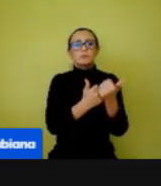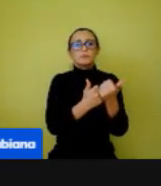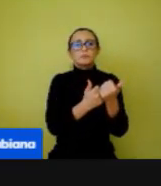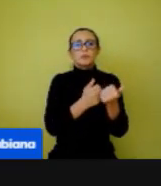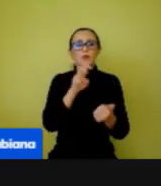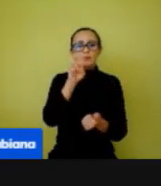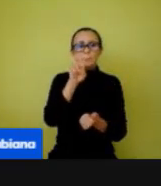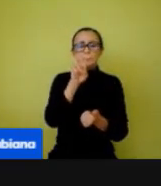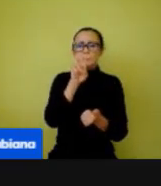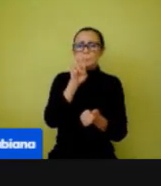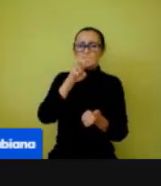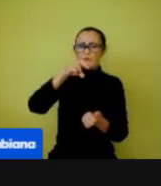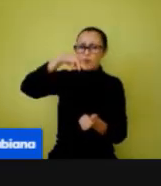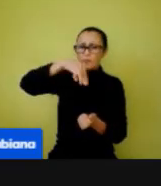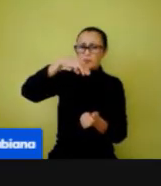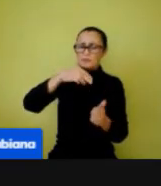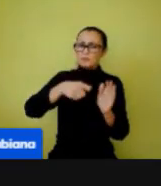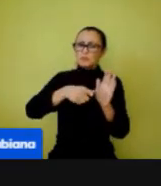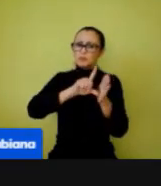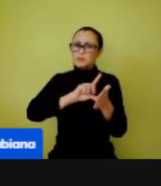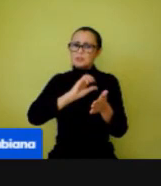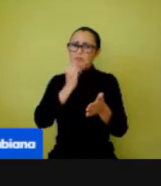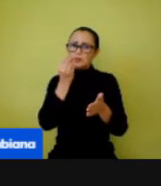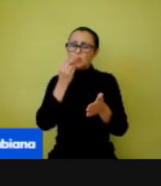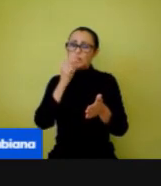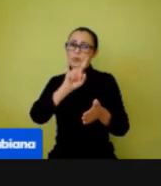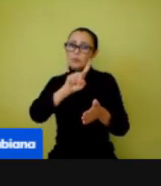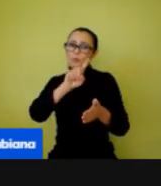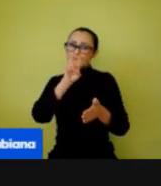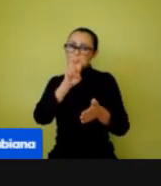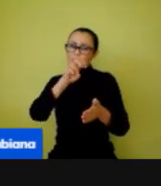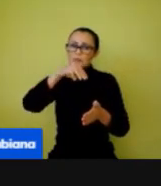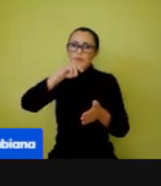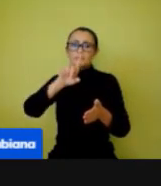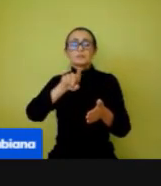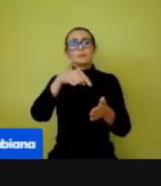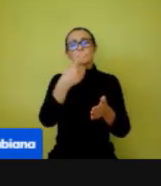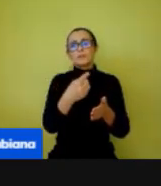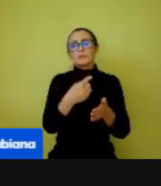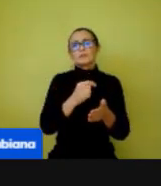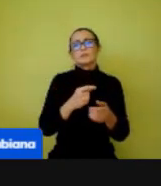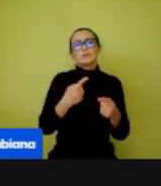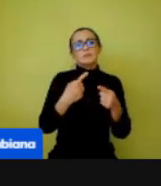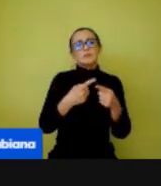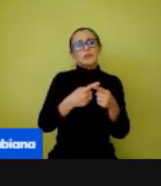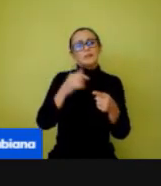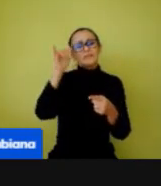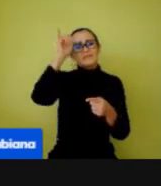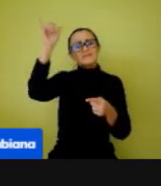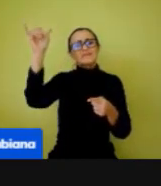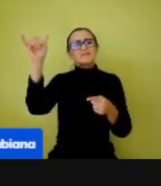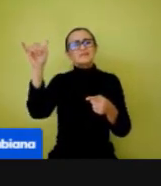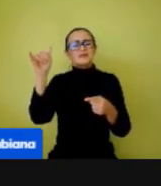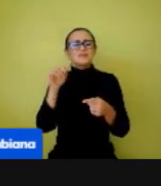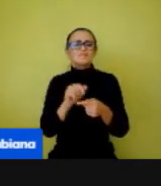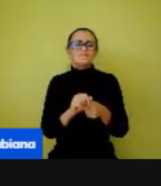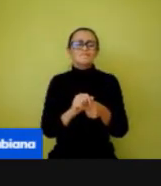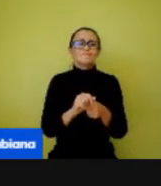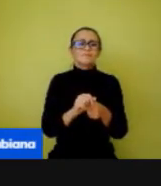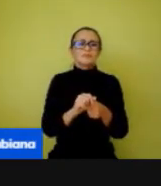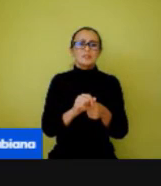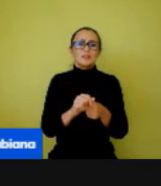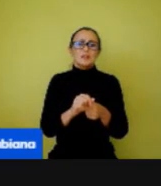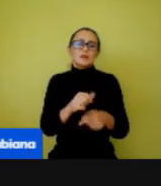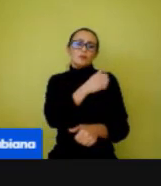ou uns cinco minutos depois. Por quê? Para evitar aglomeração, às vezes, um colega quer ajudar, quer